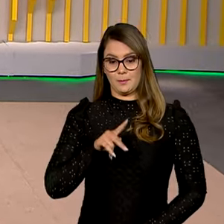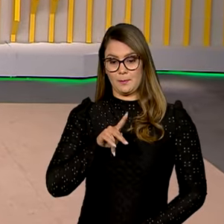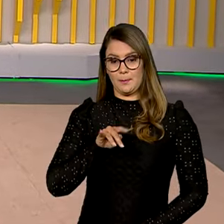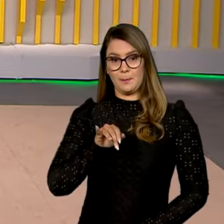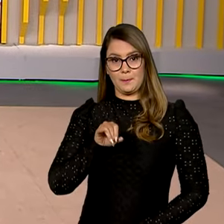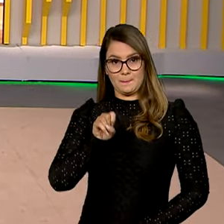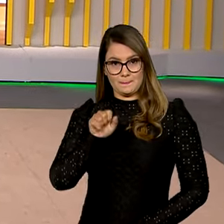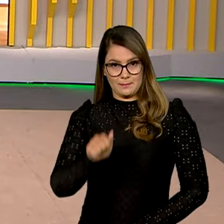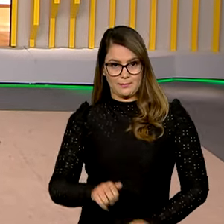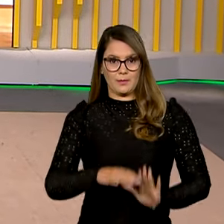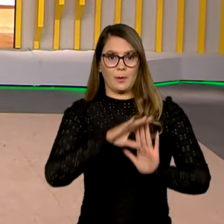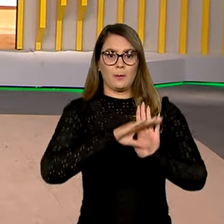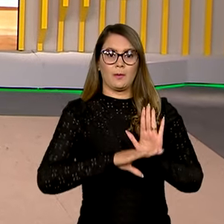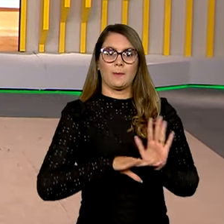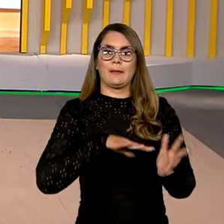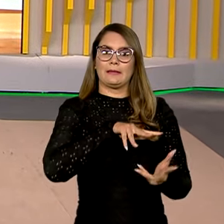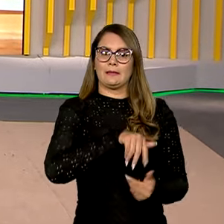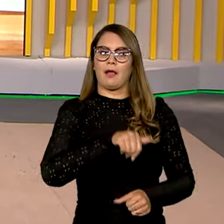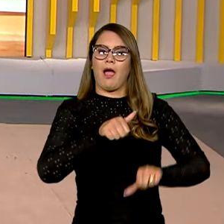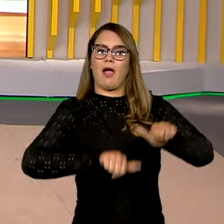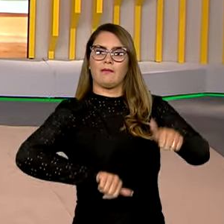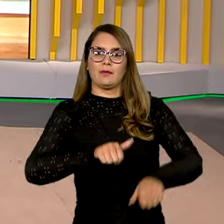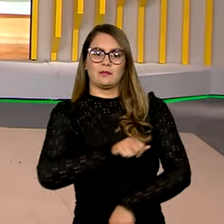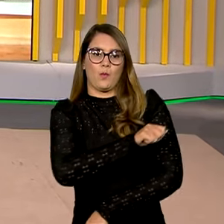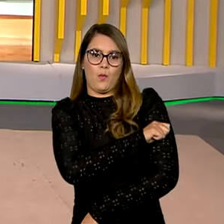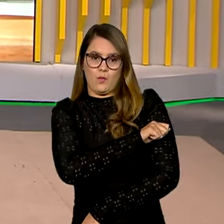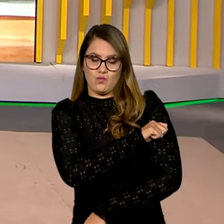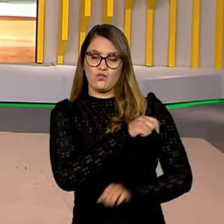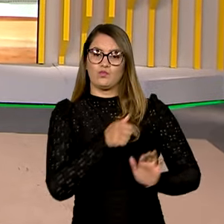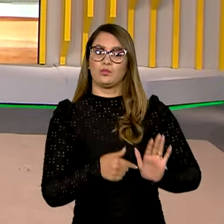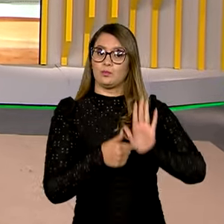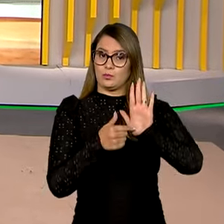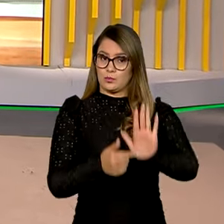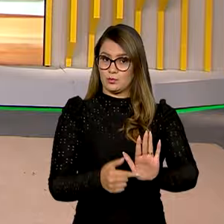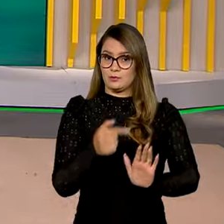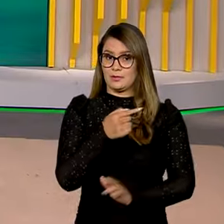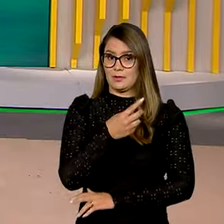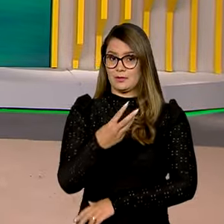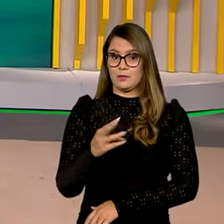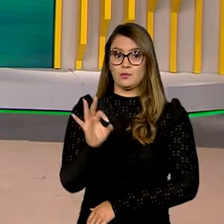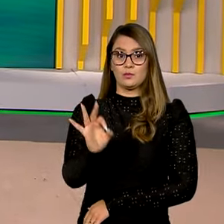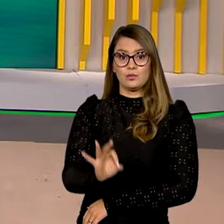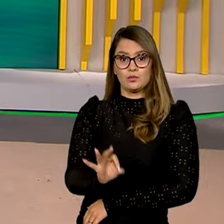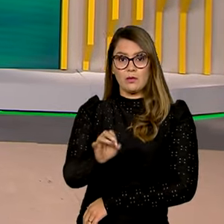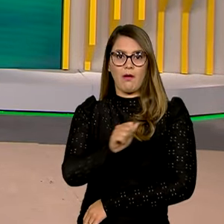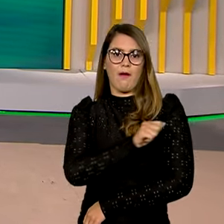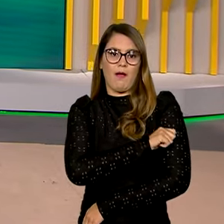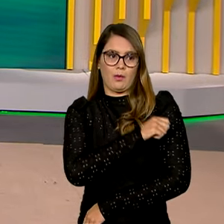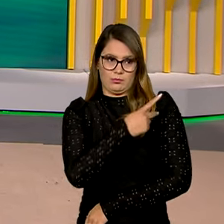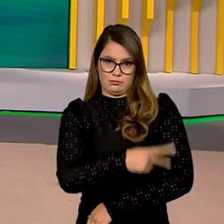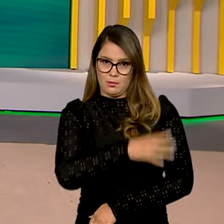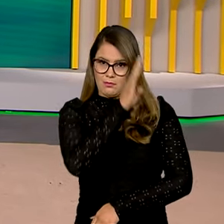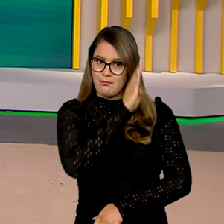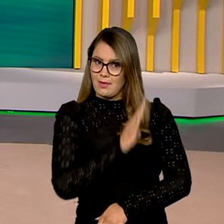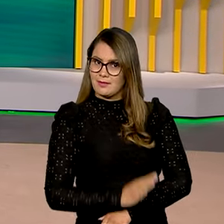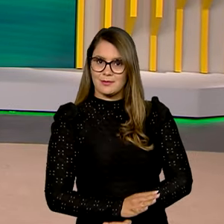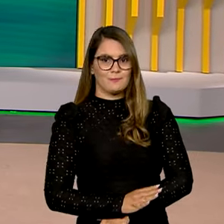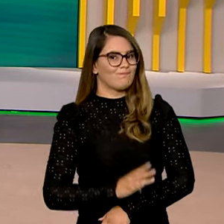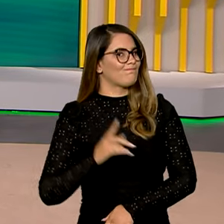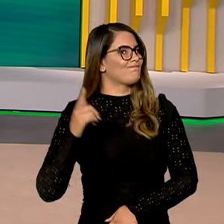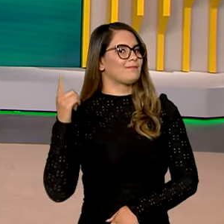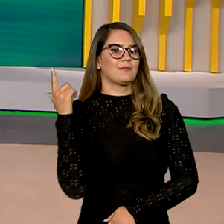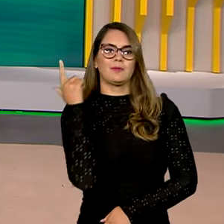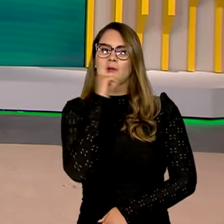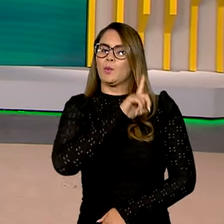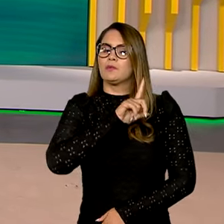O PISA, Programa Internacional de Avaliação de Estudantes, revelou que 73% dos alunos brasileiros